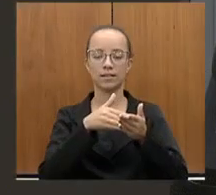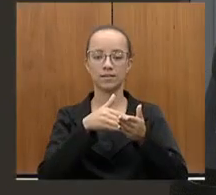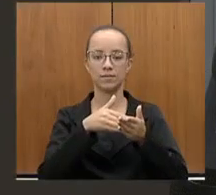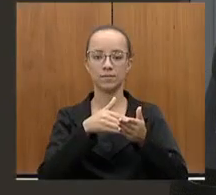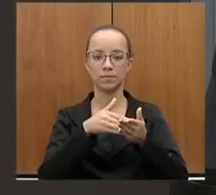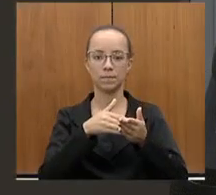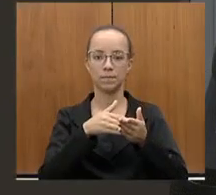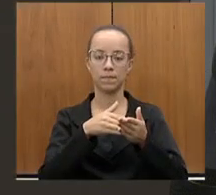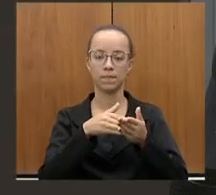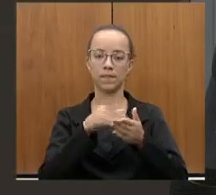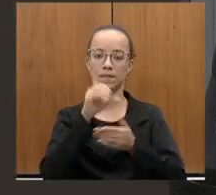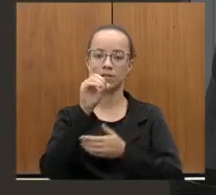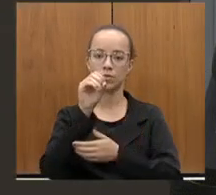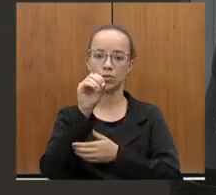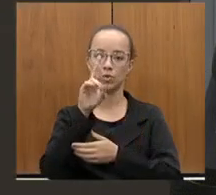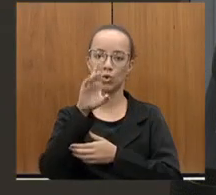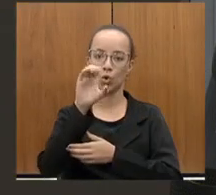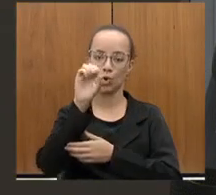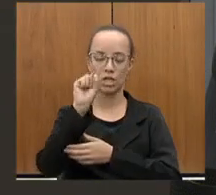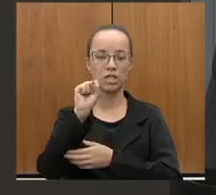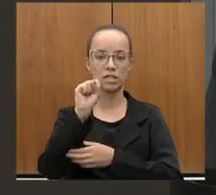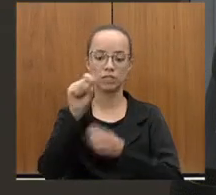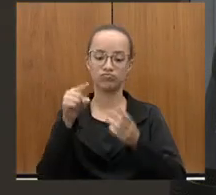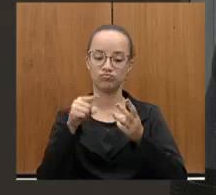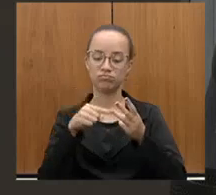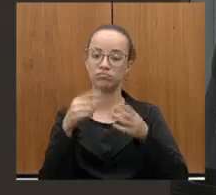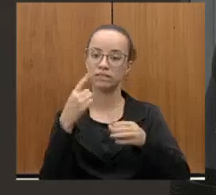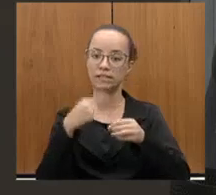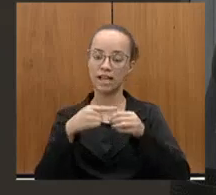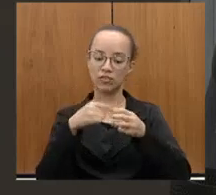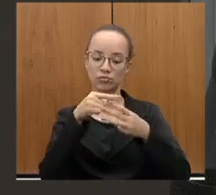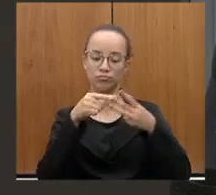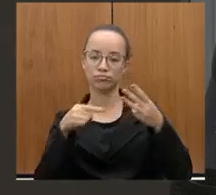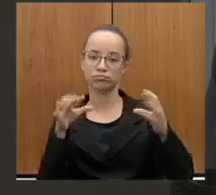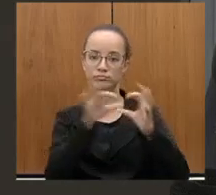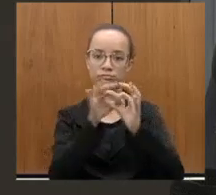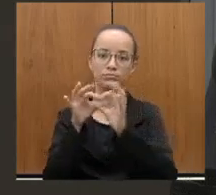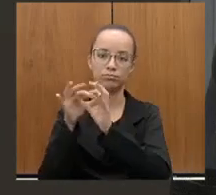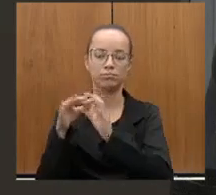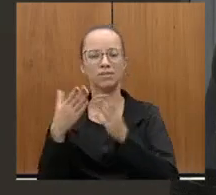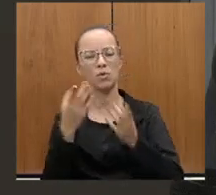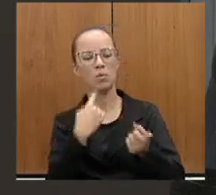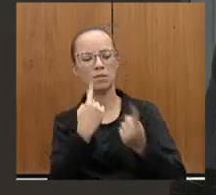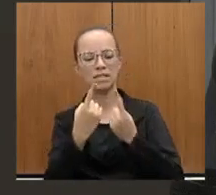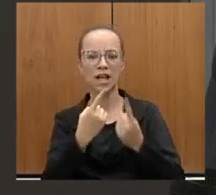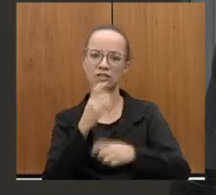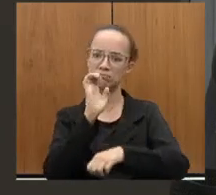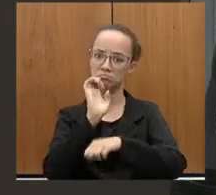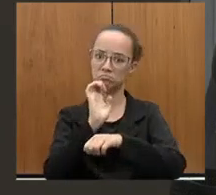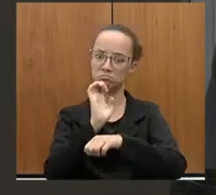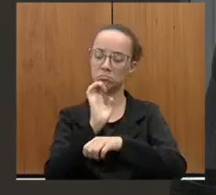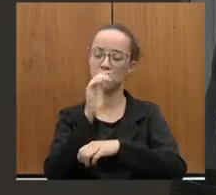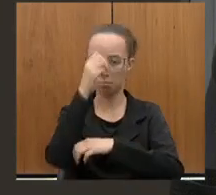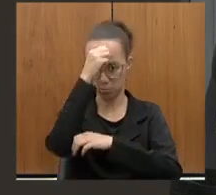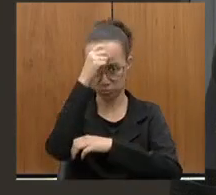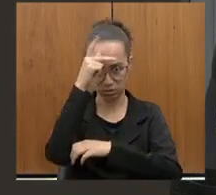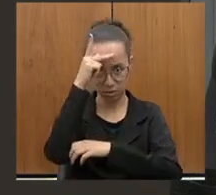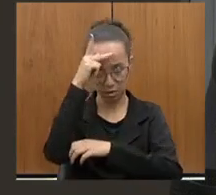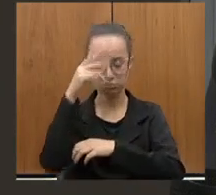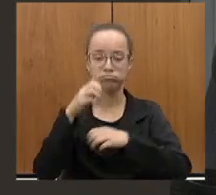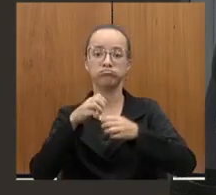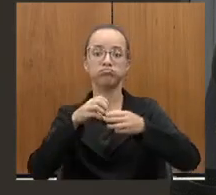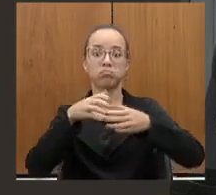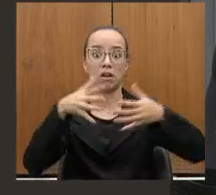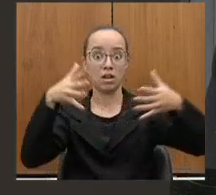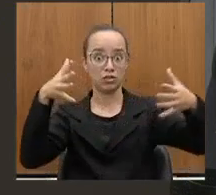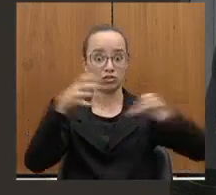Dores de Goiânia. Nós já até verificamos essa estrada, é uma estrada municipal, uma estrada grande, até